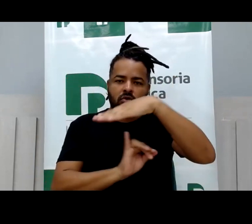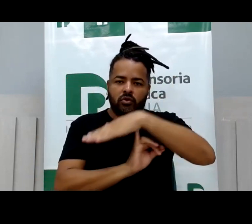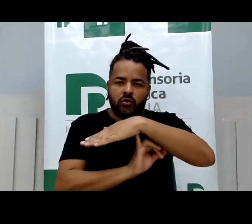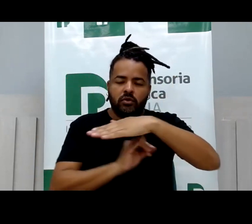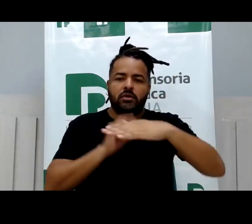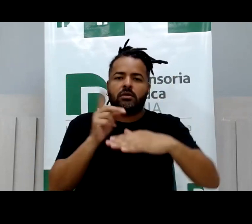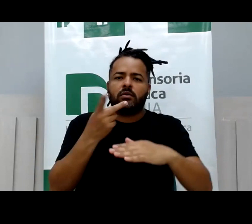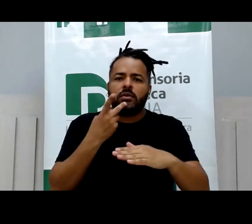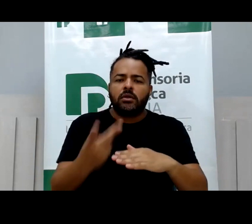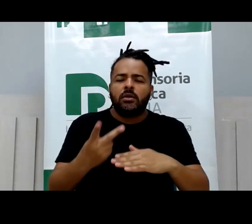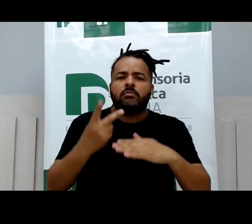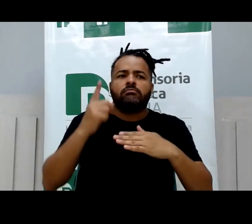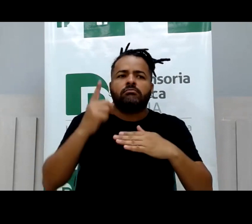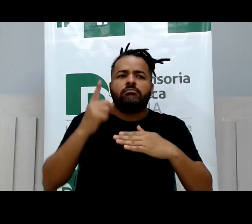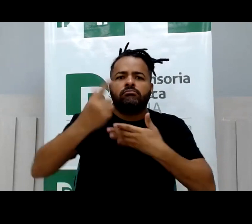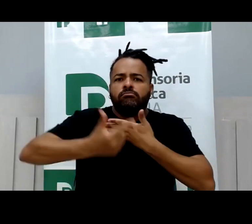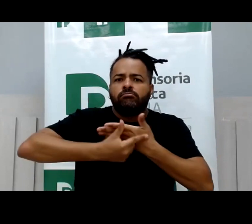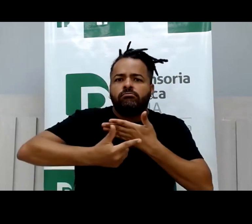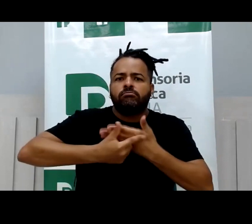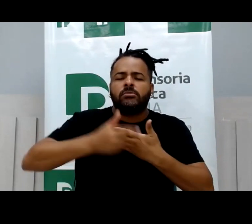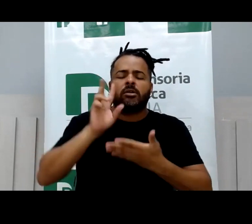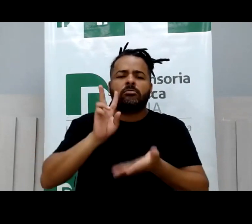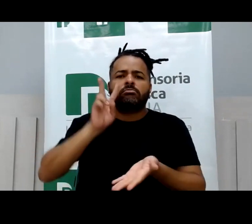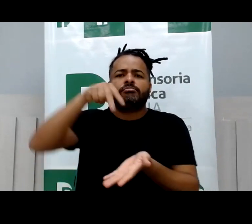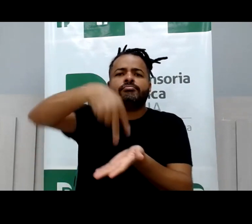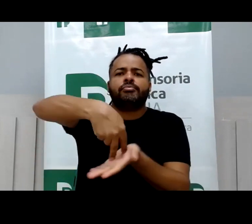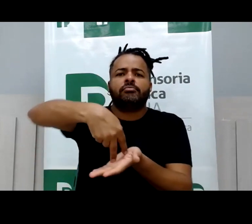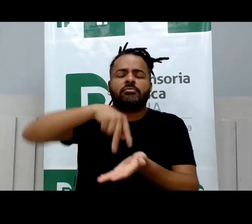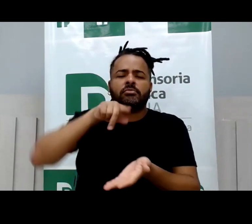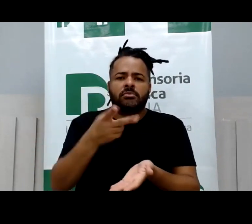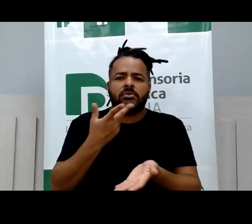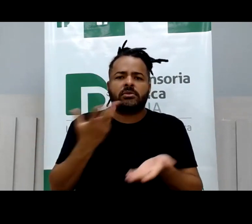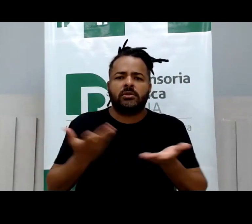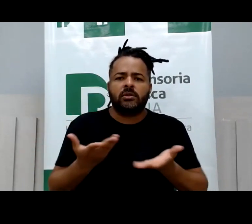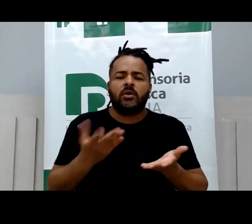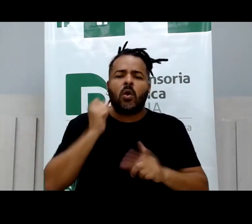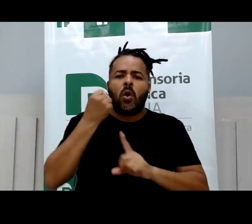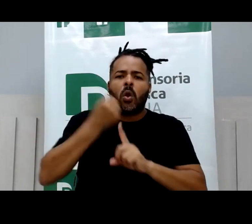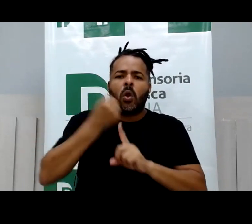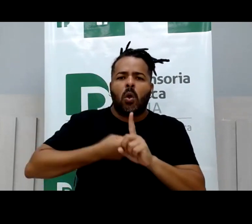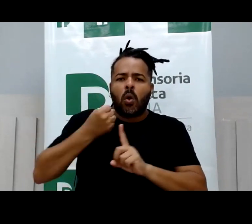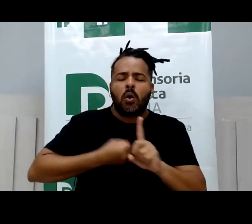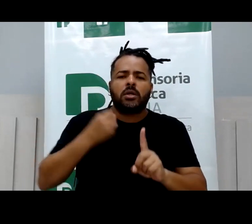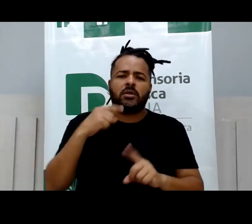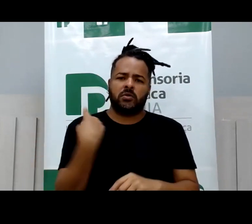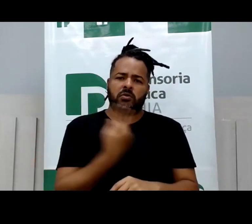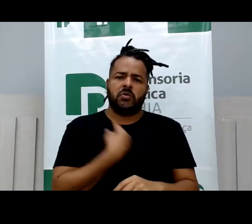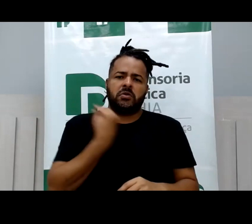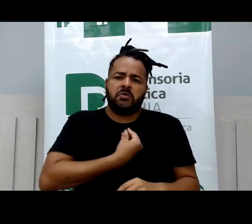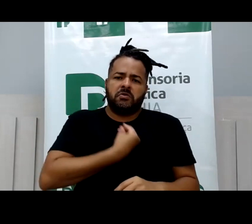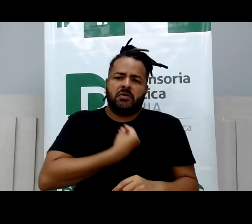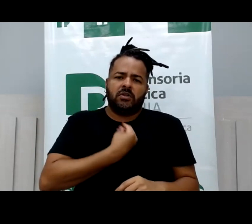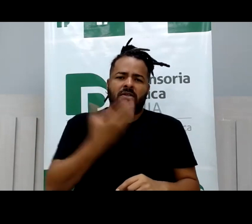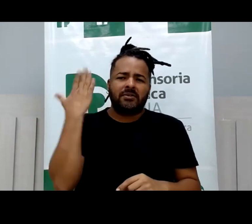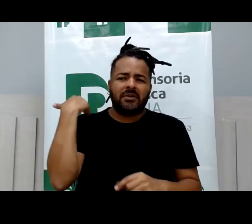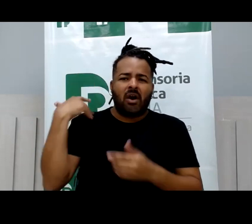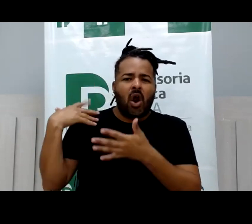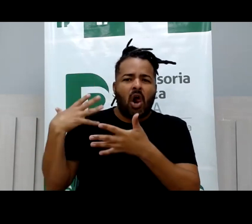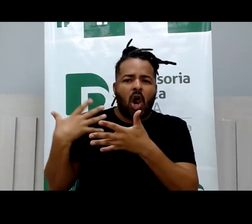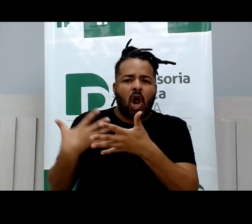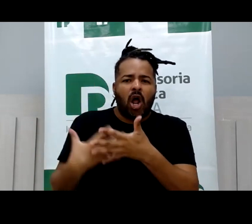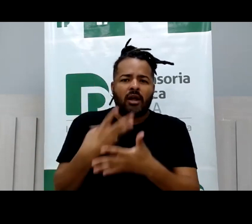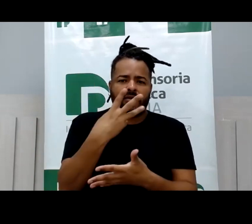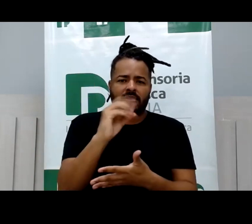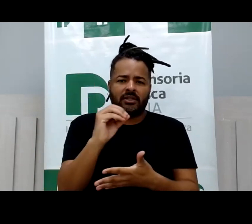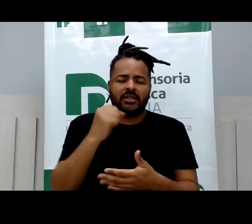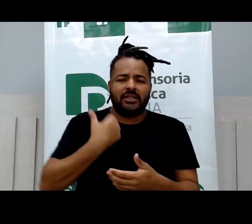que protagonizou muitas das lutas mais importantes que a gente viveu no direito das famílias e sucessões nos últimos 30 anos. É